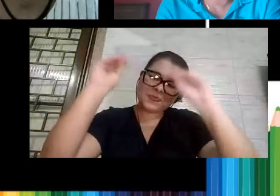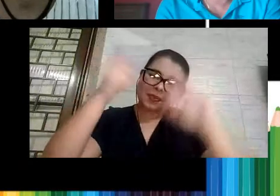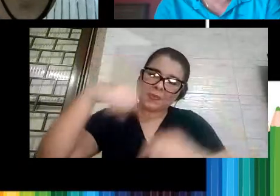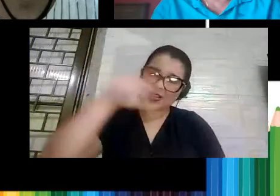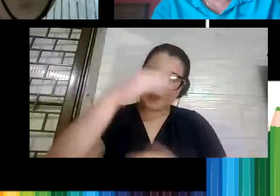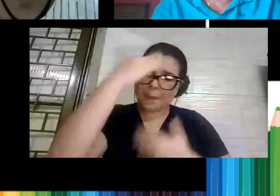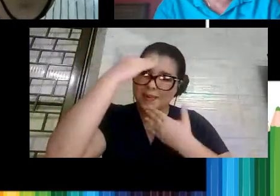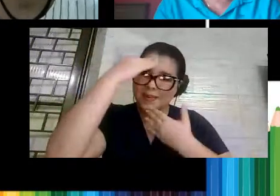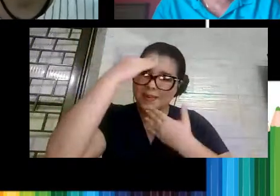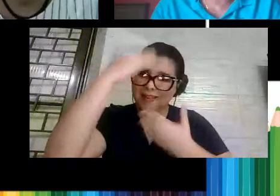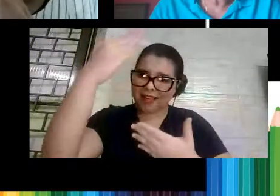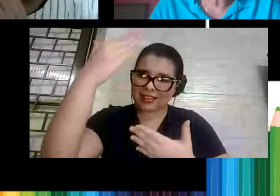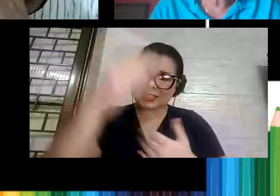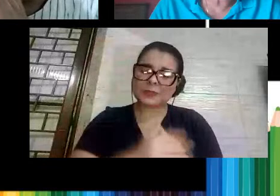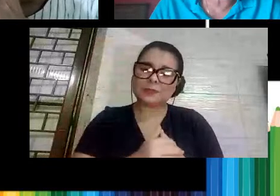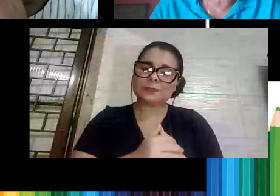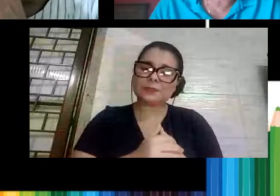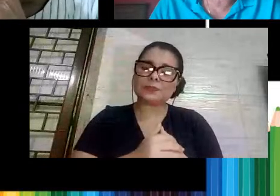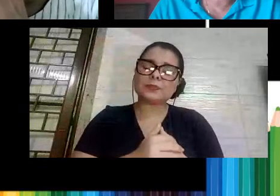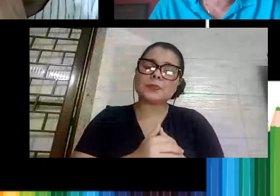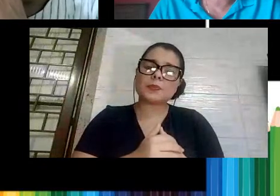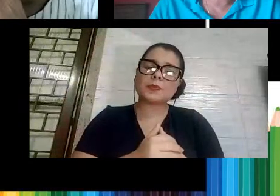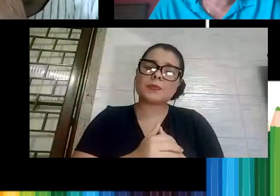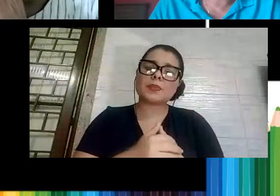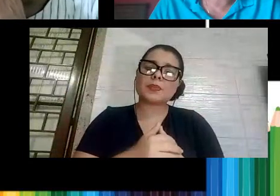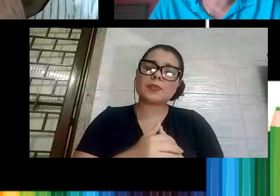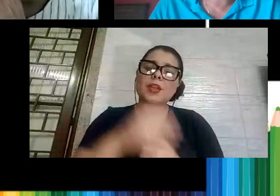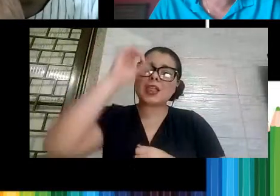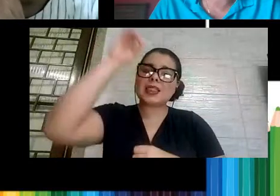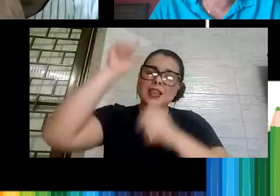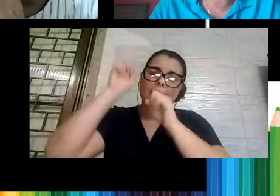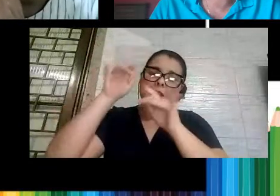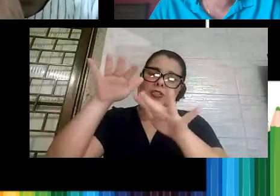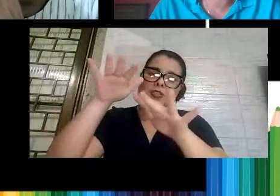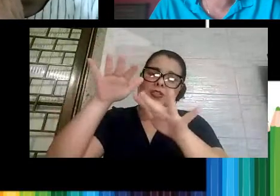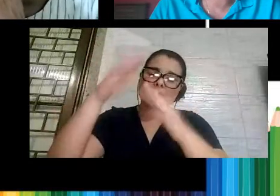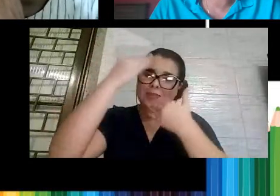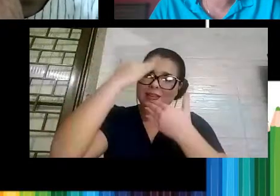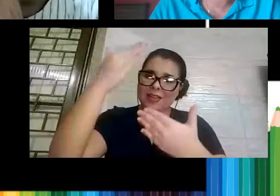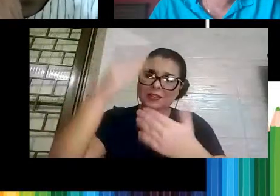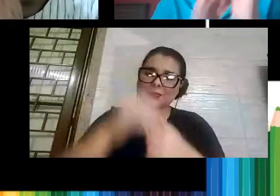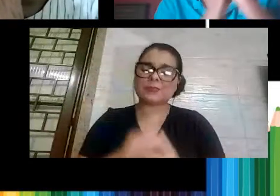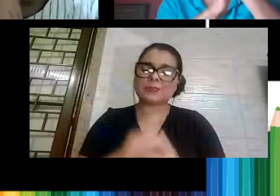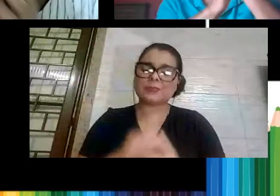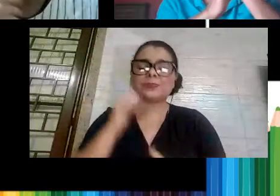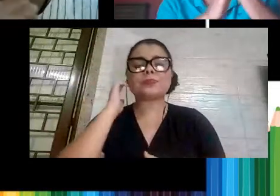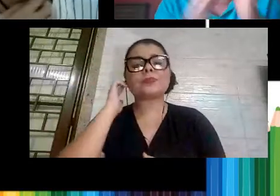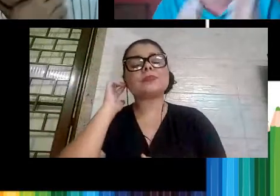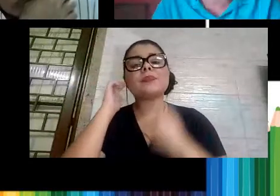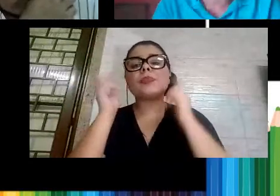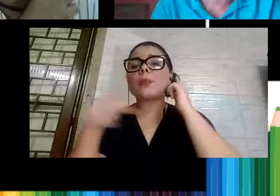obrigado por nos assistirem, Deus abençoe, obrigado, Felipe. Professor Sérgio.